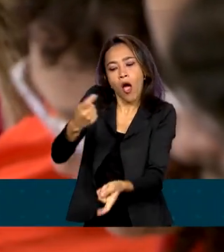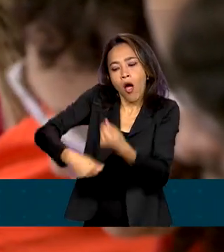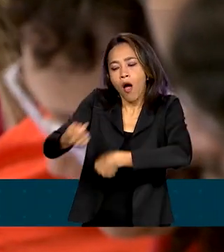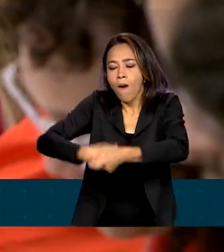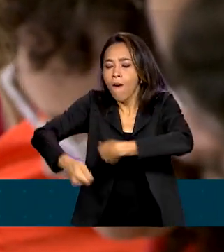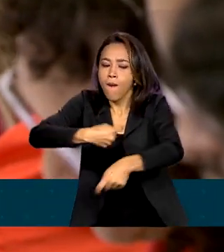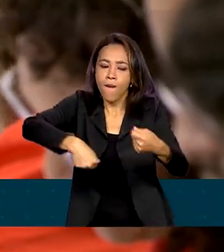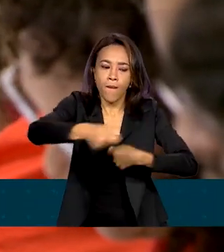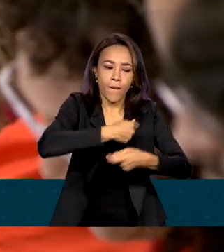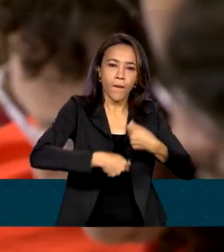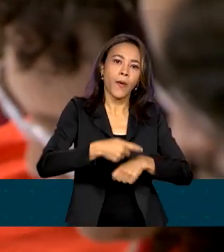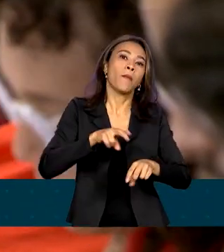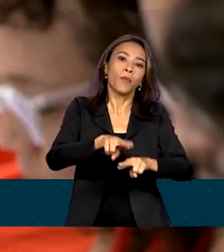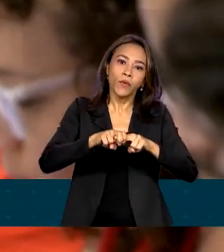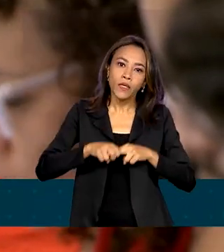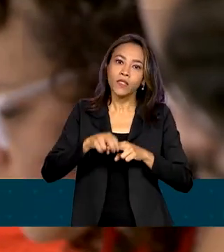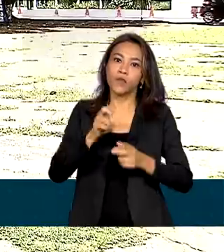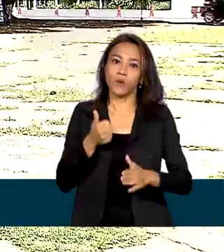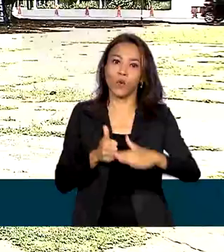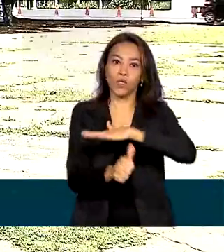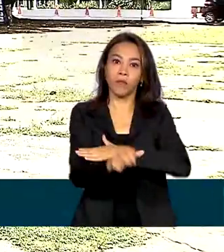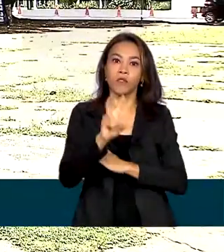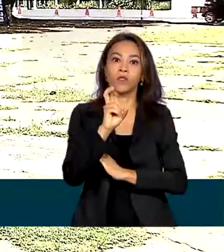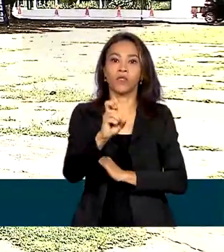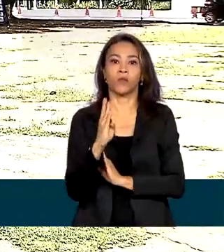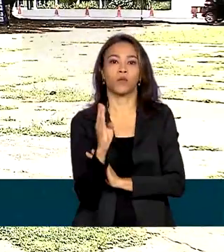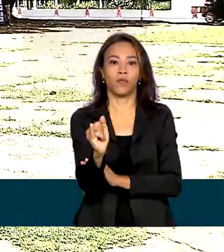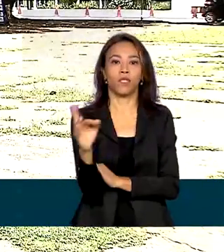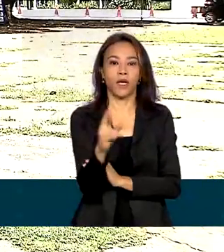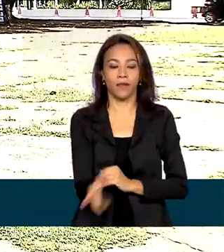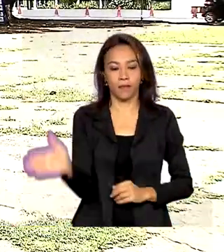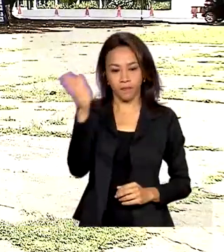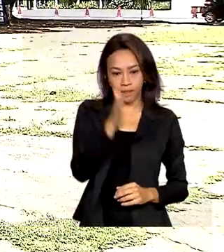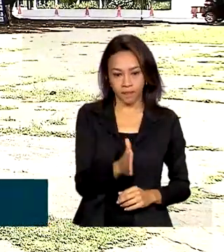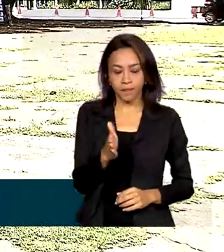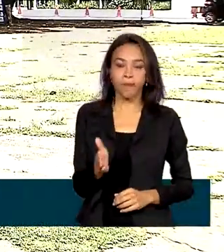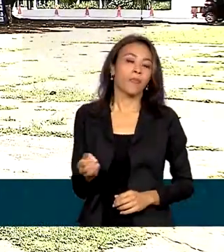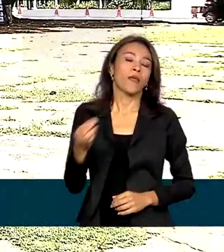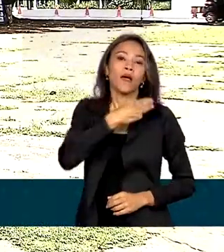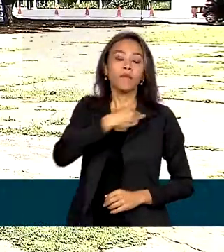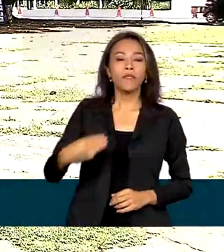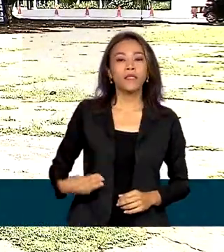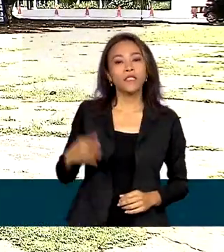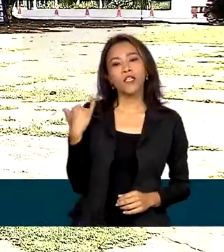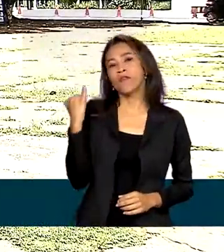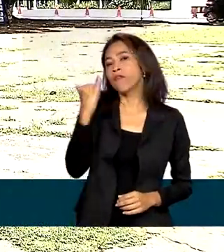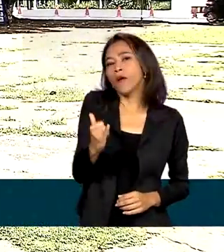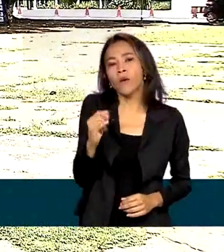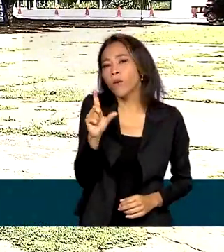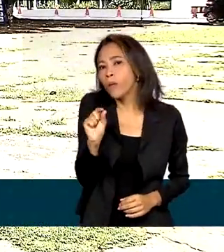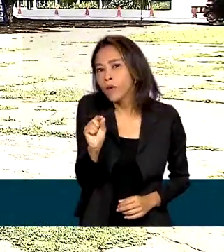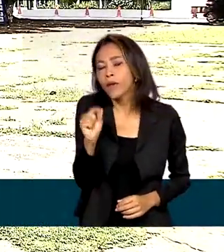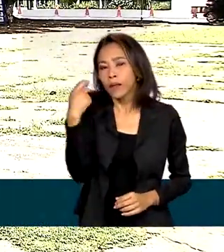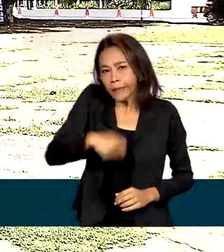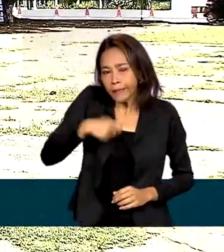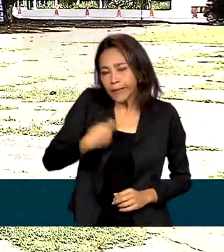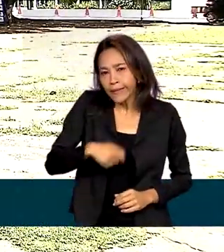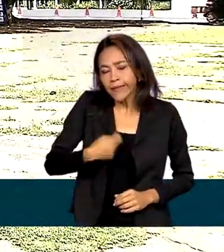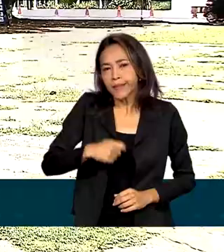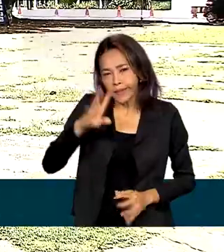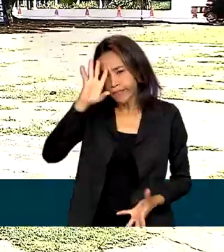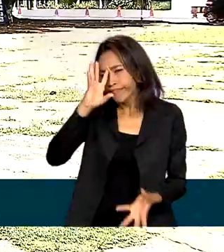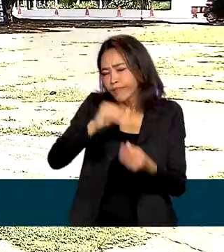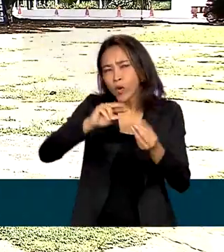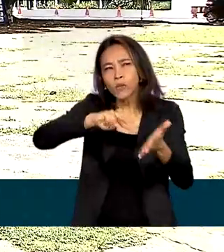inédito de 5 bilhões de reais. A ministra Margarete Menezes disse que é preciso ressignificar o conceito de